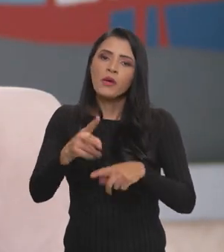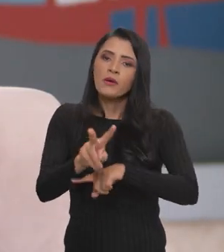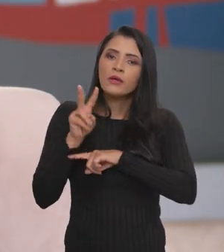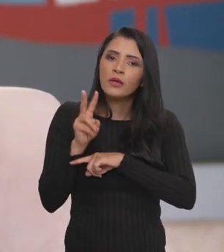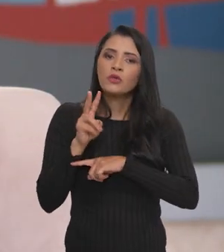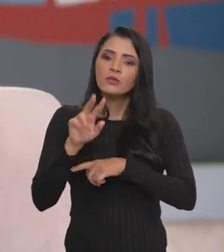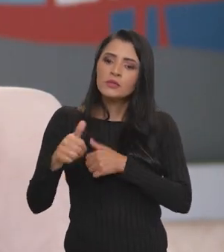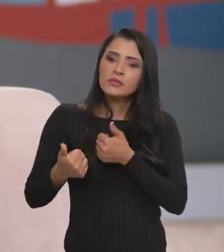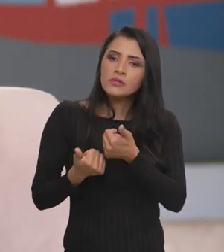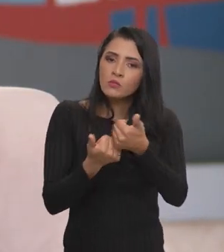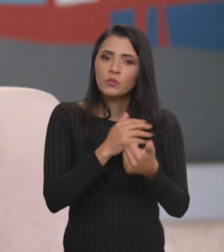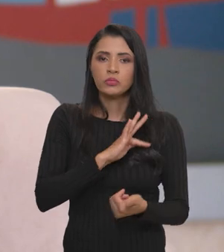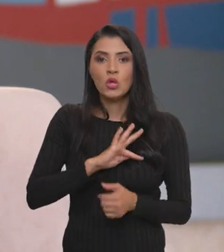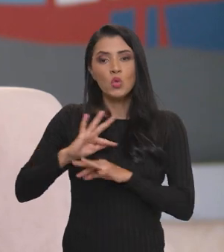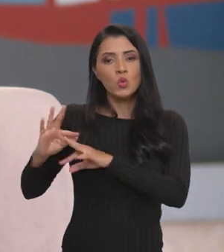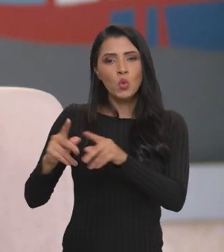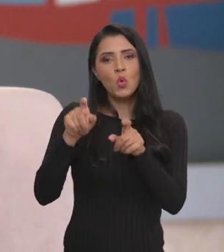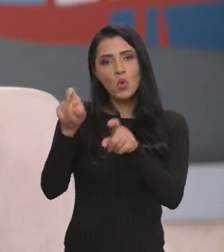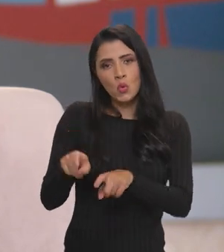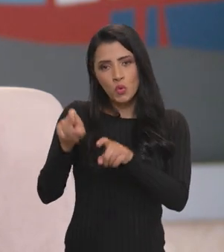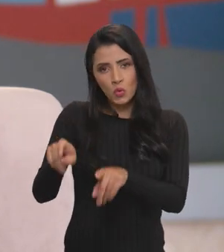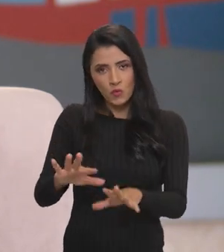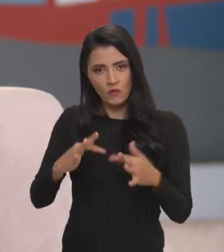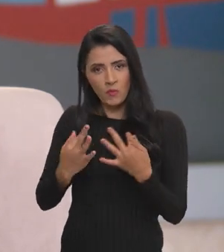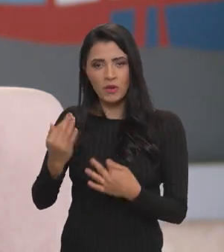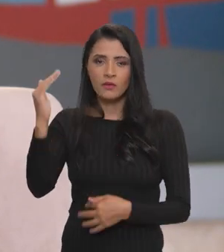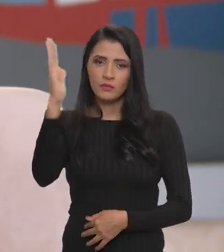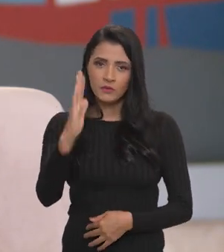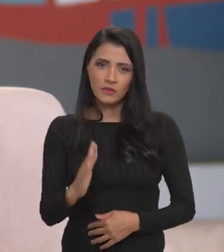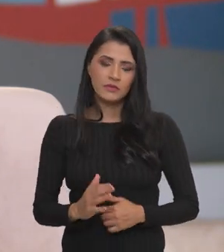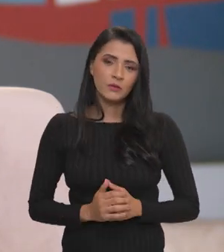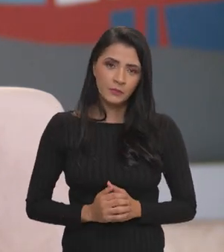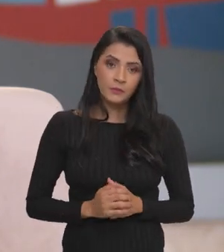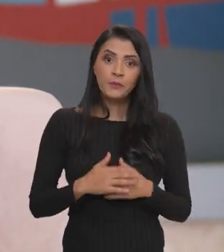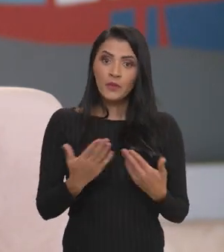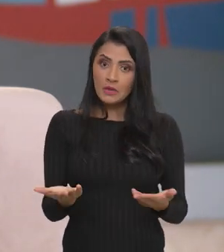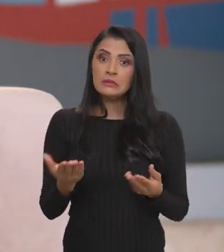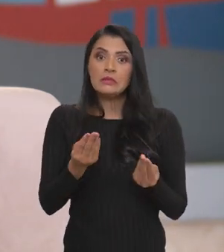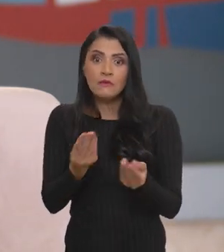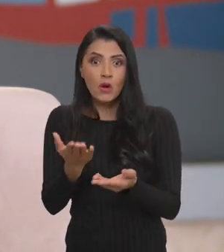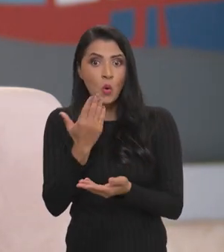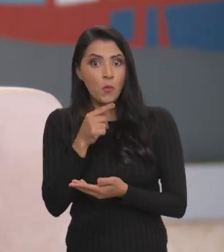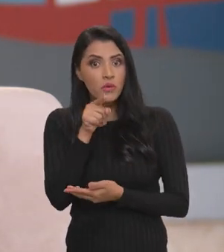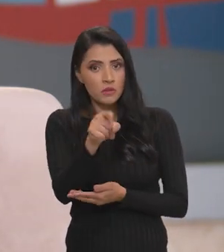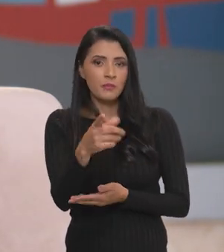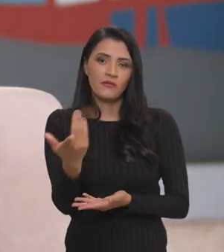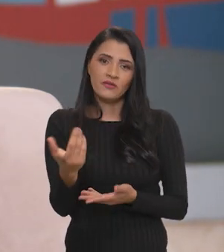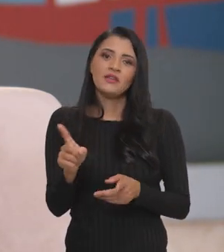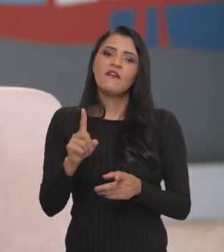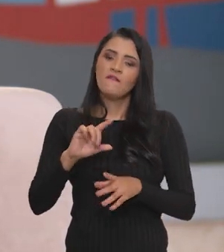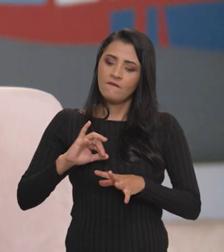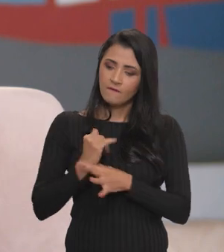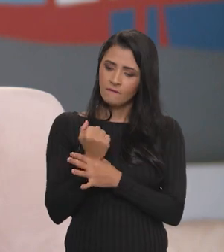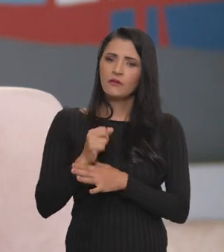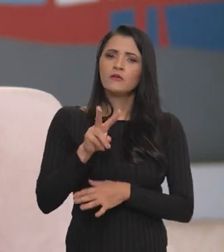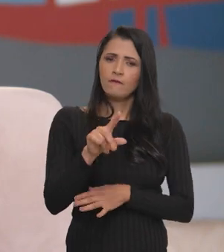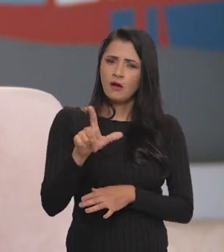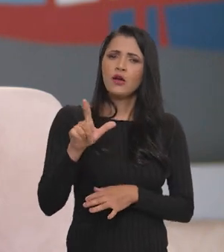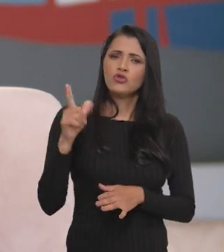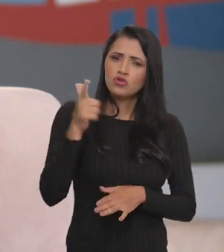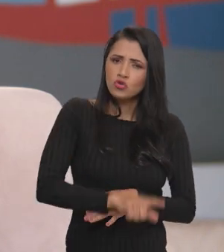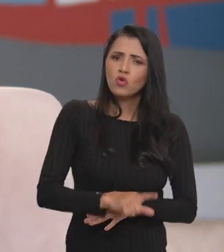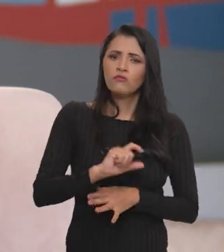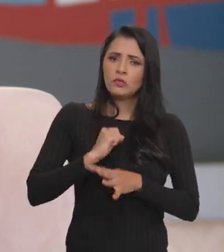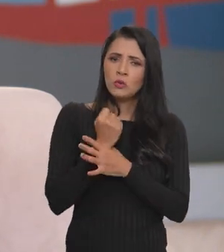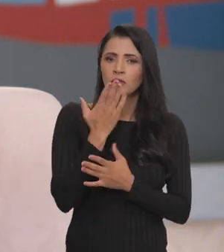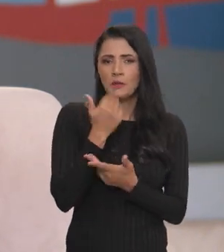crédito, assistência técnica para todos os agricultores e agricultoras familiares do nosso Brasil. E com isso, levar comida para você. A gente vai garantir de